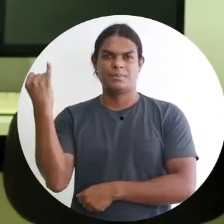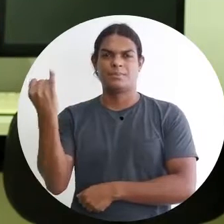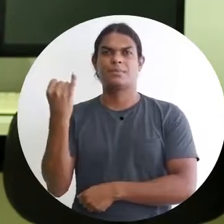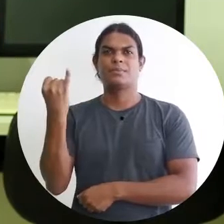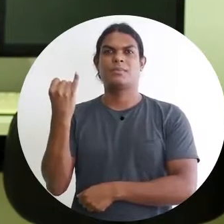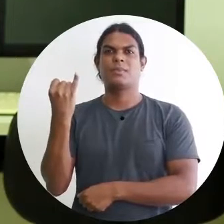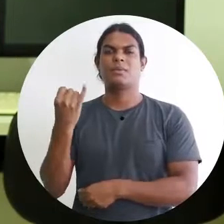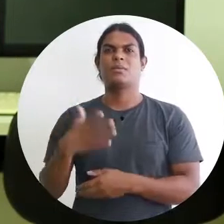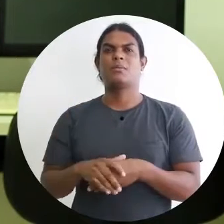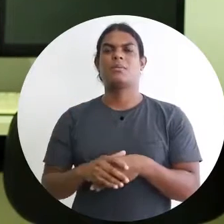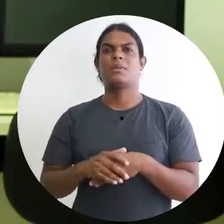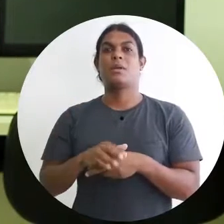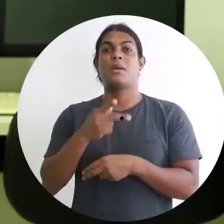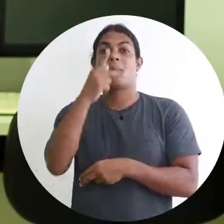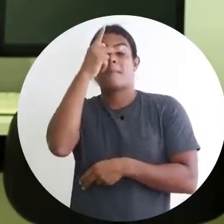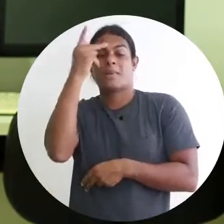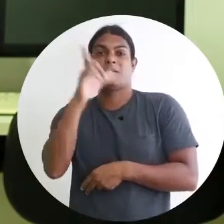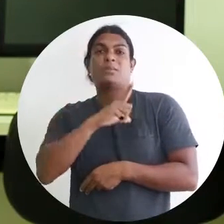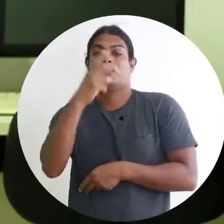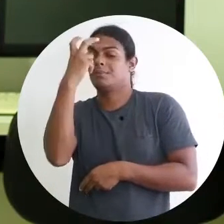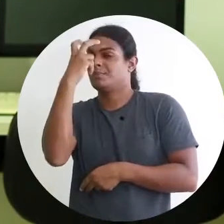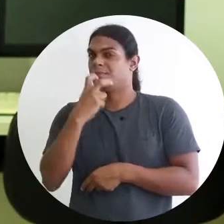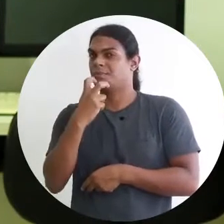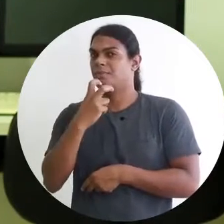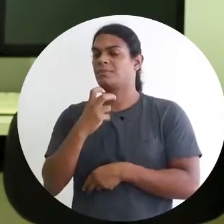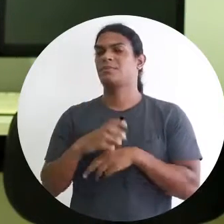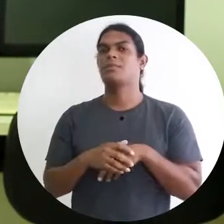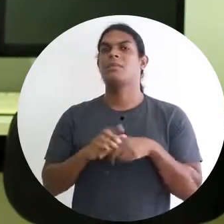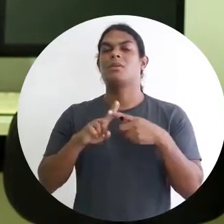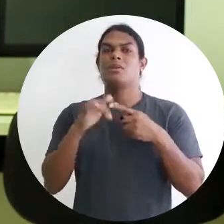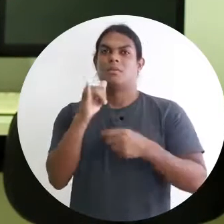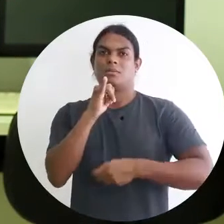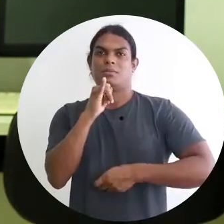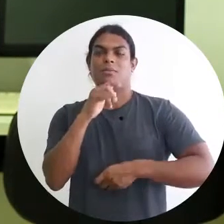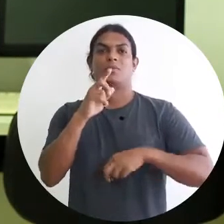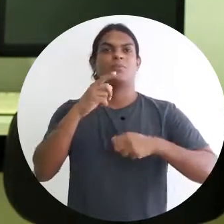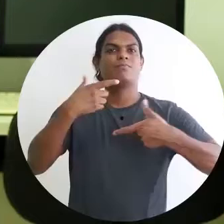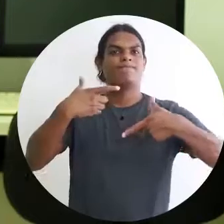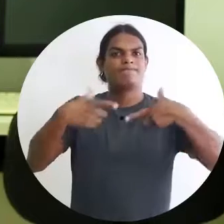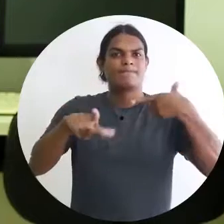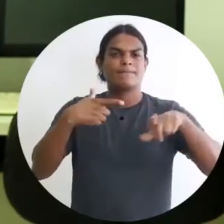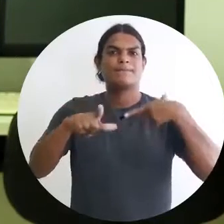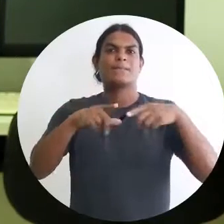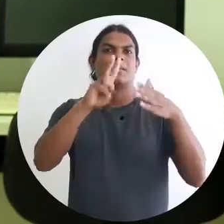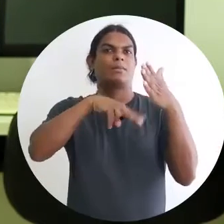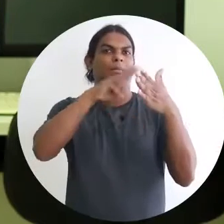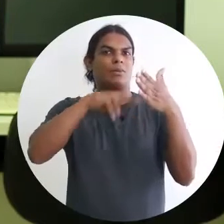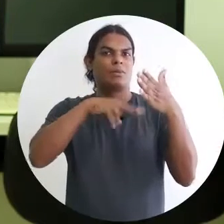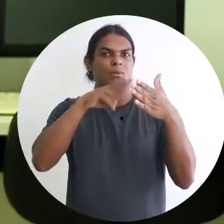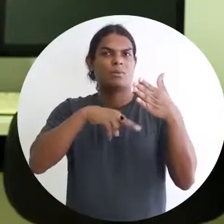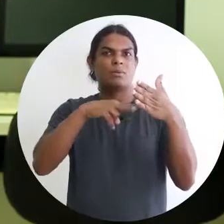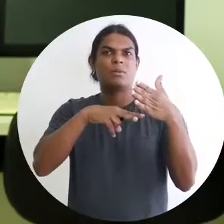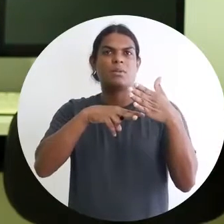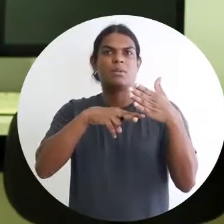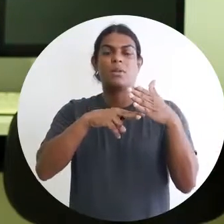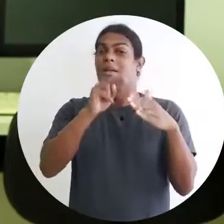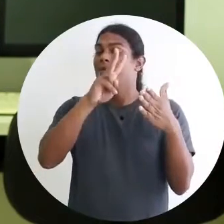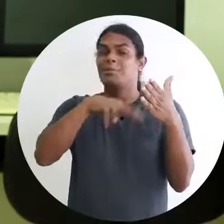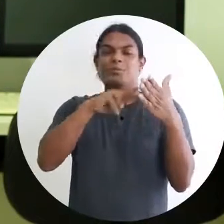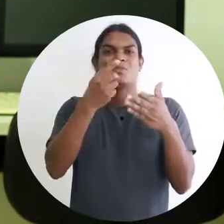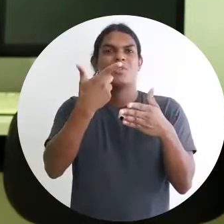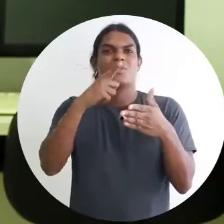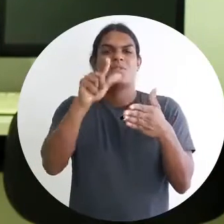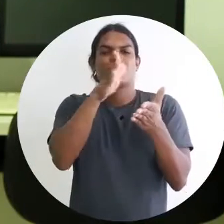conhecimento do deficiente visual. Por exemplo, quando a gente trabalha com pintura, em geral as pinturas não são em alto